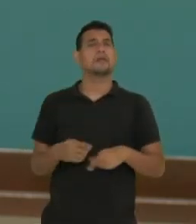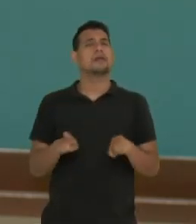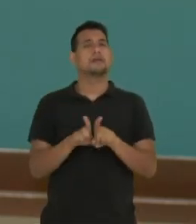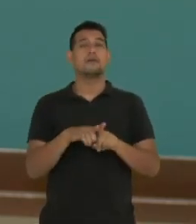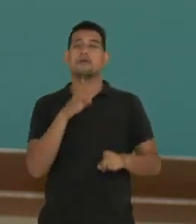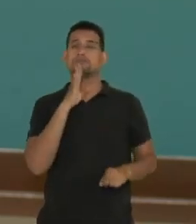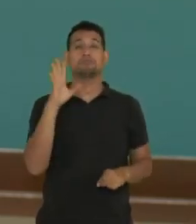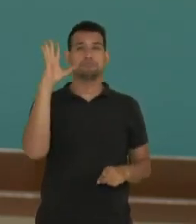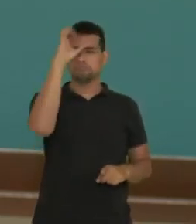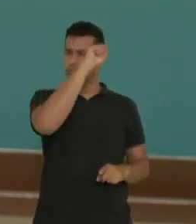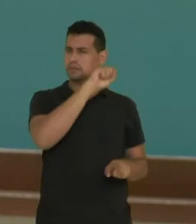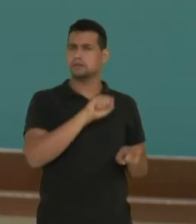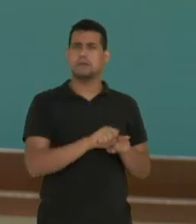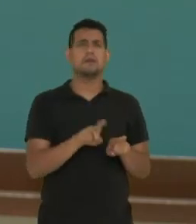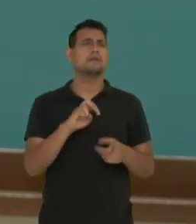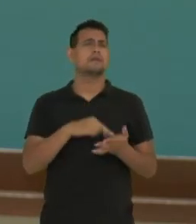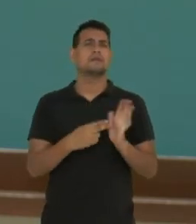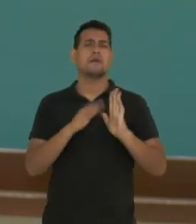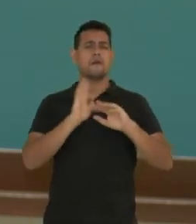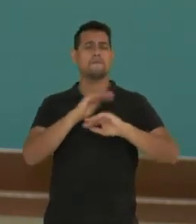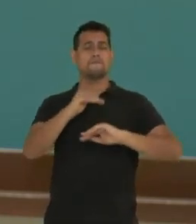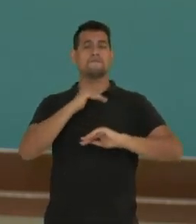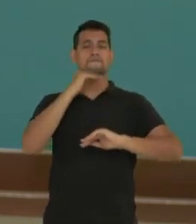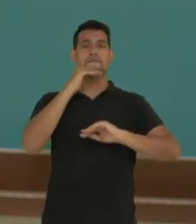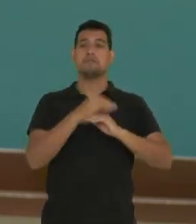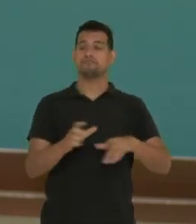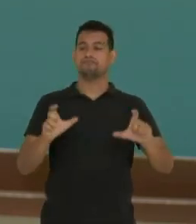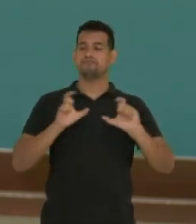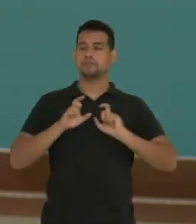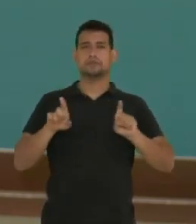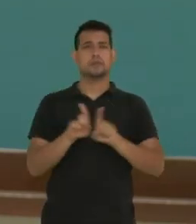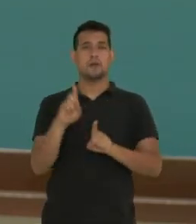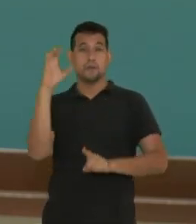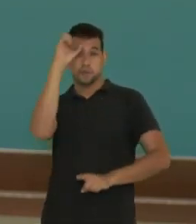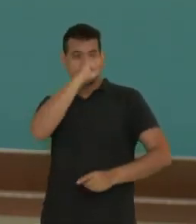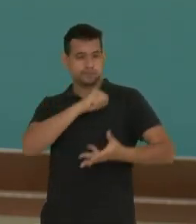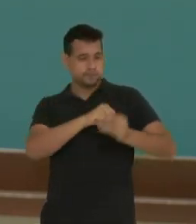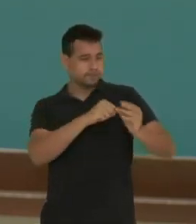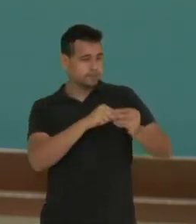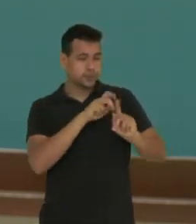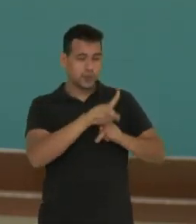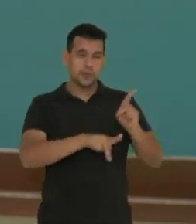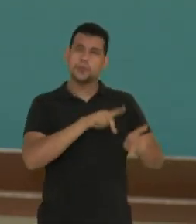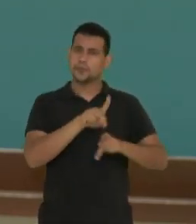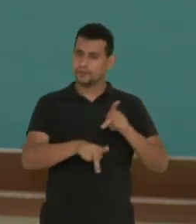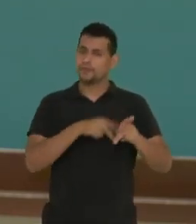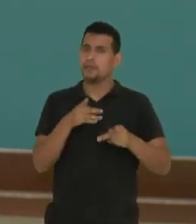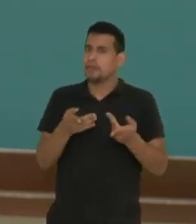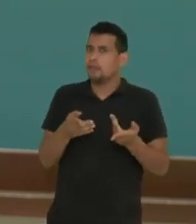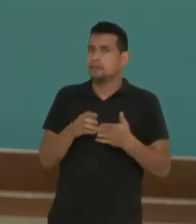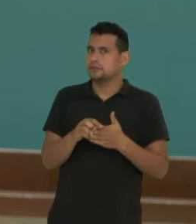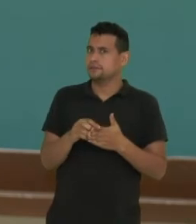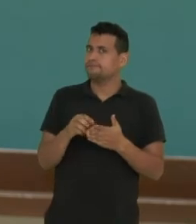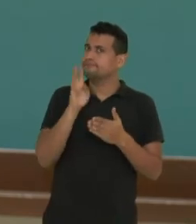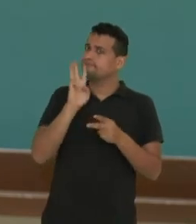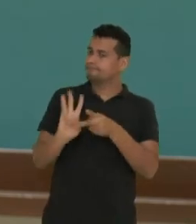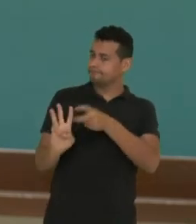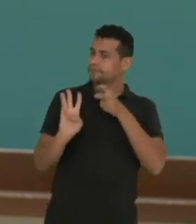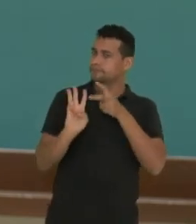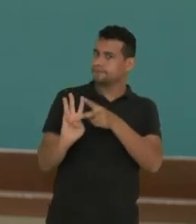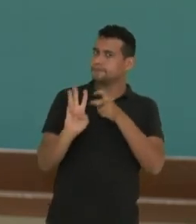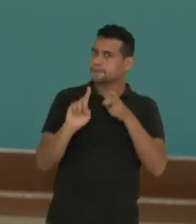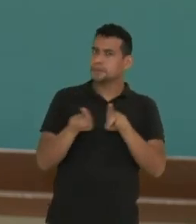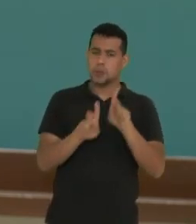sabedoria dos anciãos é a maior riqueza e fonte do conhecimento para os povos nativos. Não existe índio, são povos